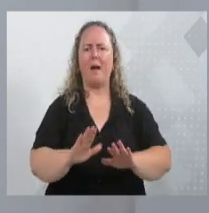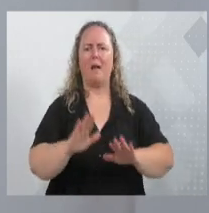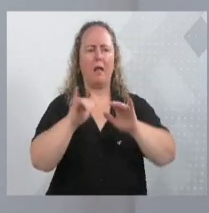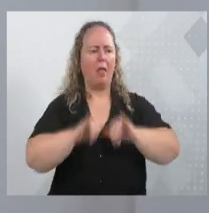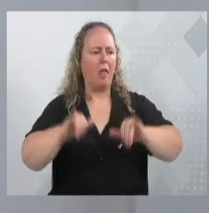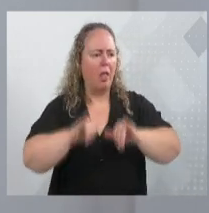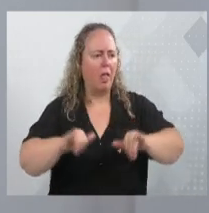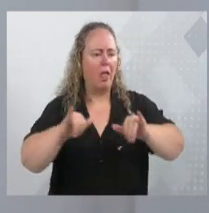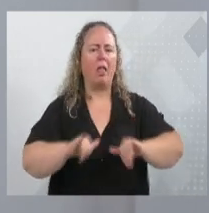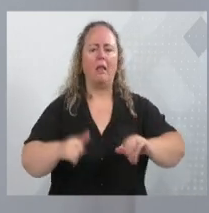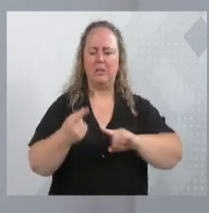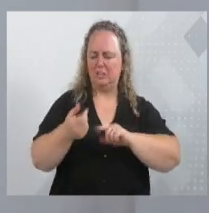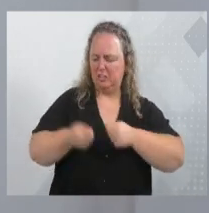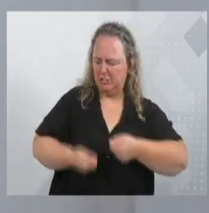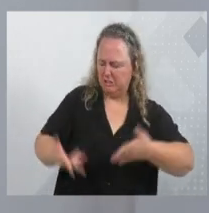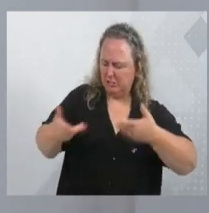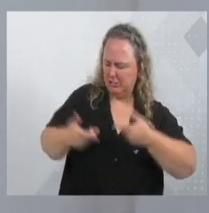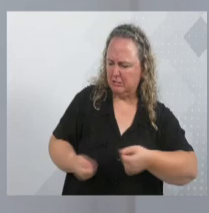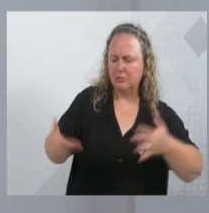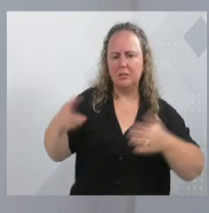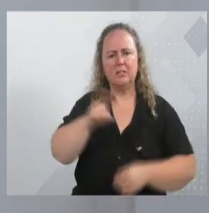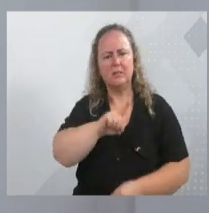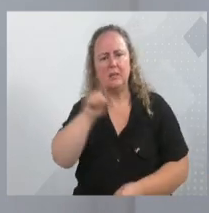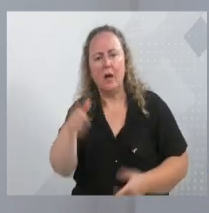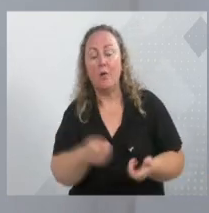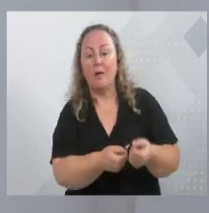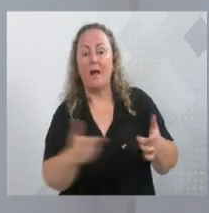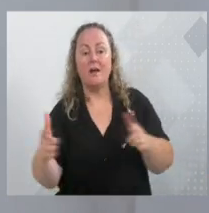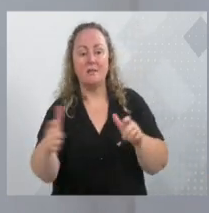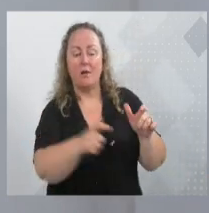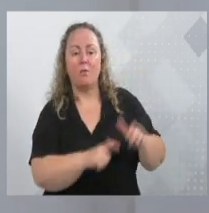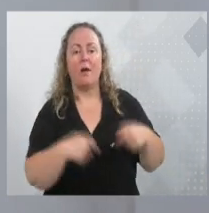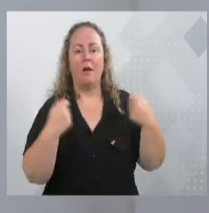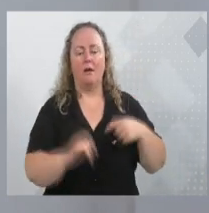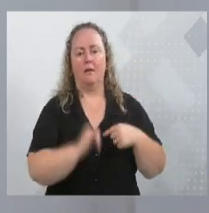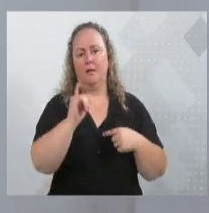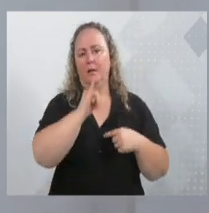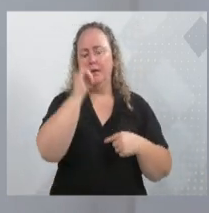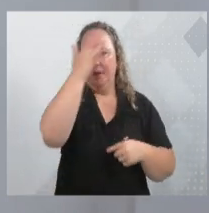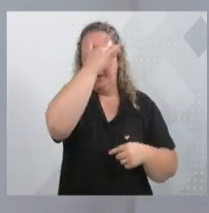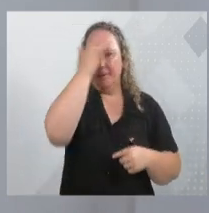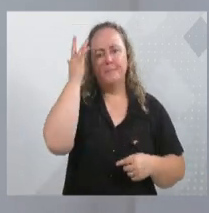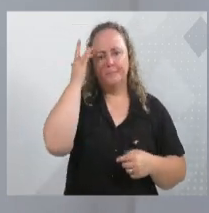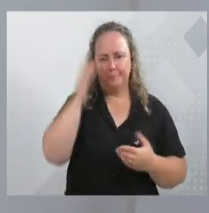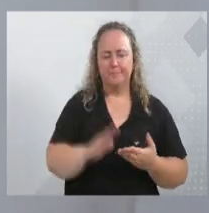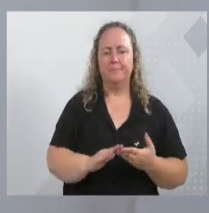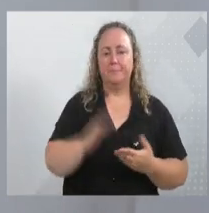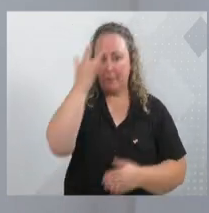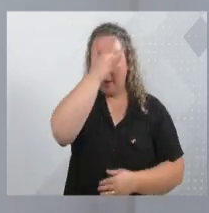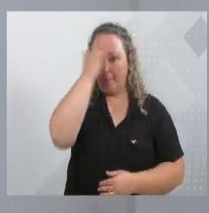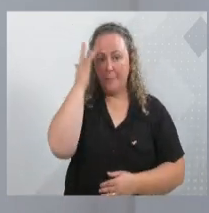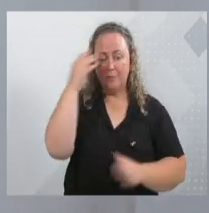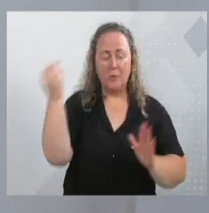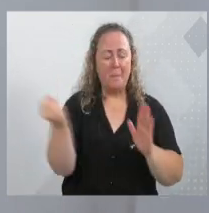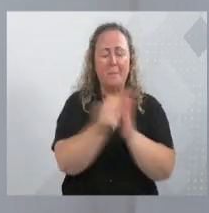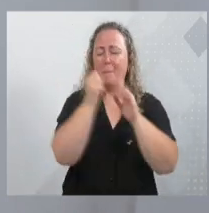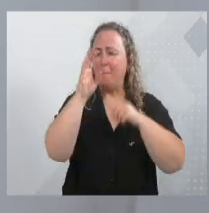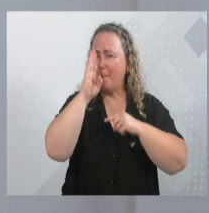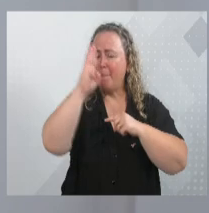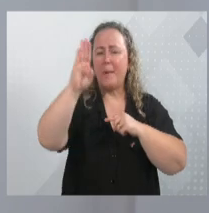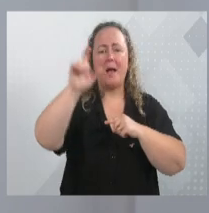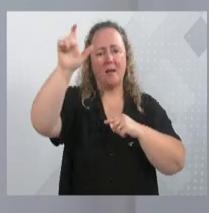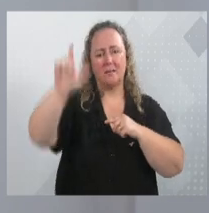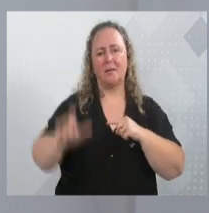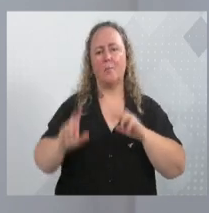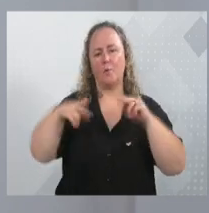a gastar mais o dinheiro aonde a gente precisa, que é na ponta, para as pessoas, o maior bem que essa cidade tem, o maior patrimônio que essa cidade tem,